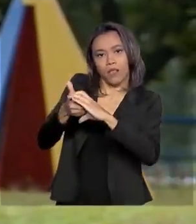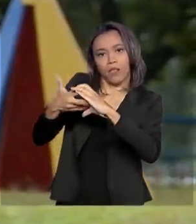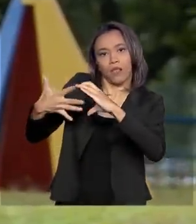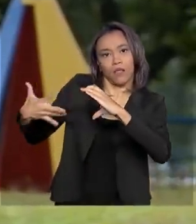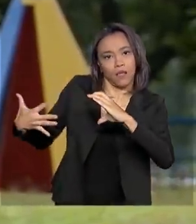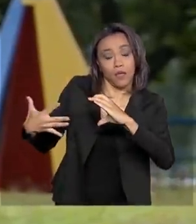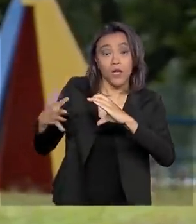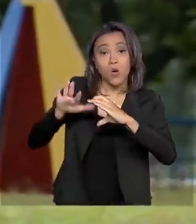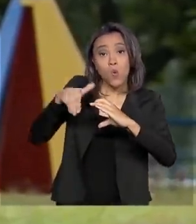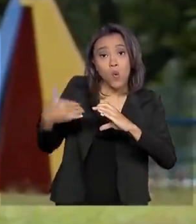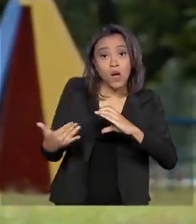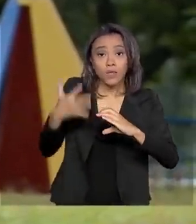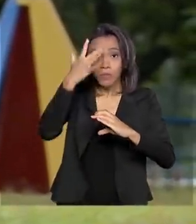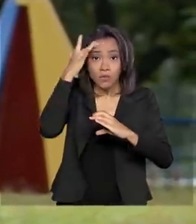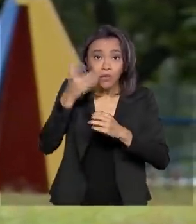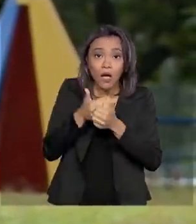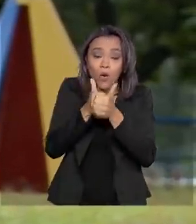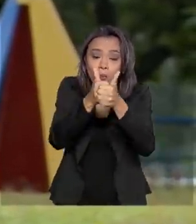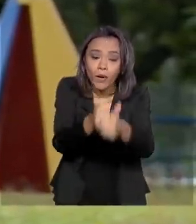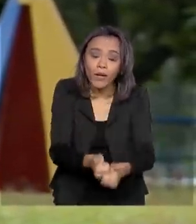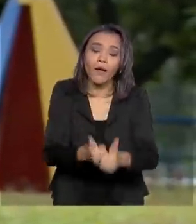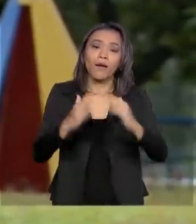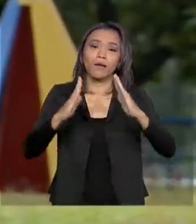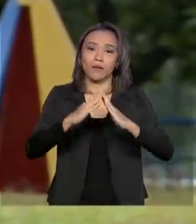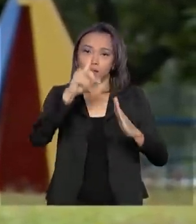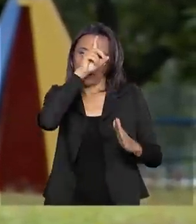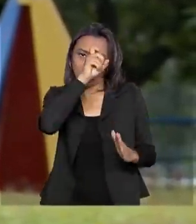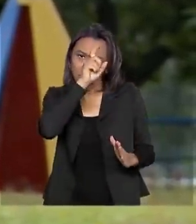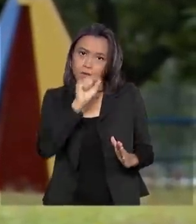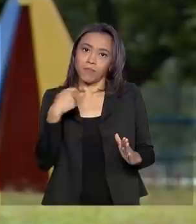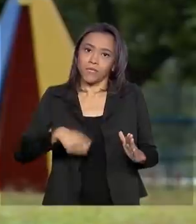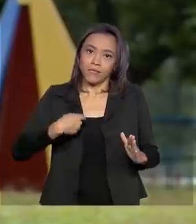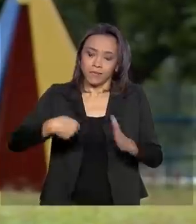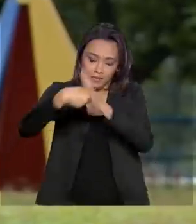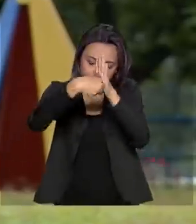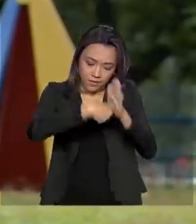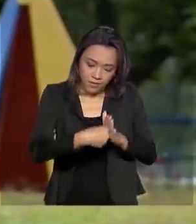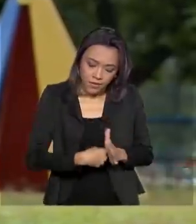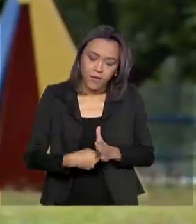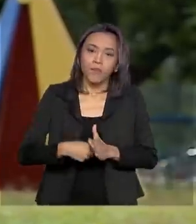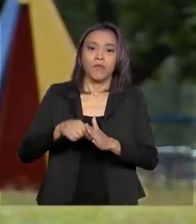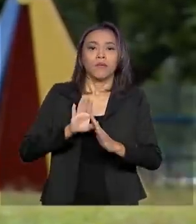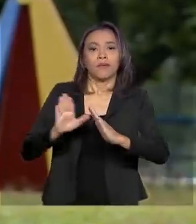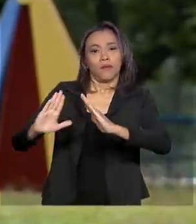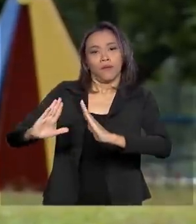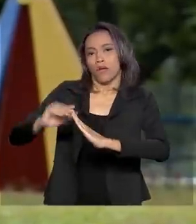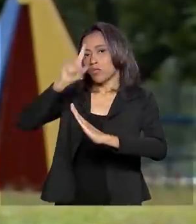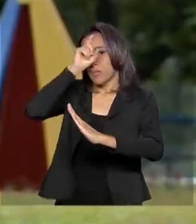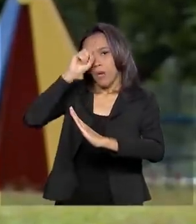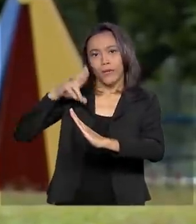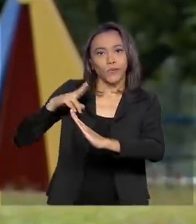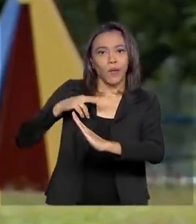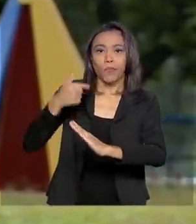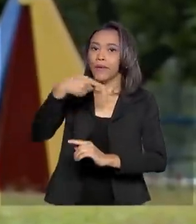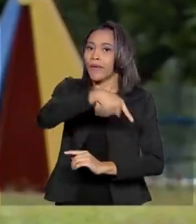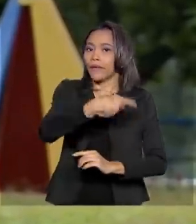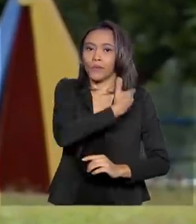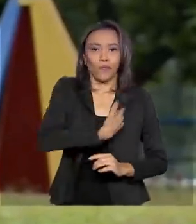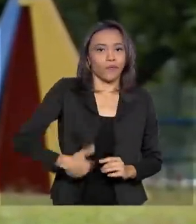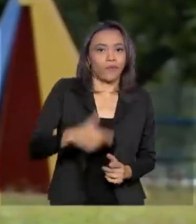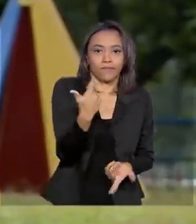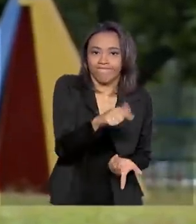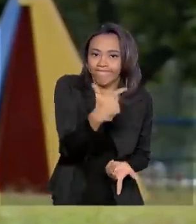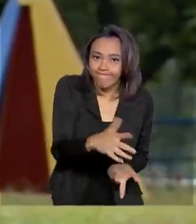sendo acompanhado na rede pública de saúde, que pode ter que fazer os exames pela rede particular, porque os exames não estão disponíveis, então